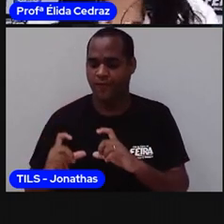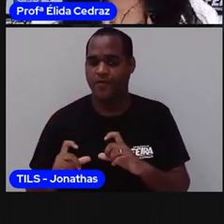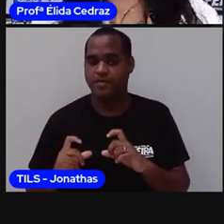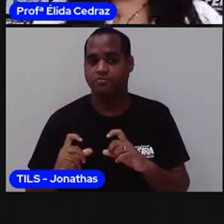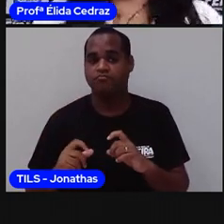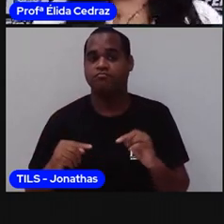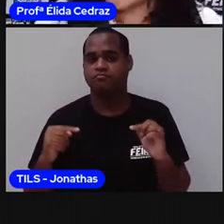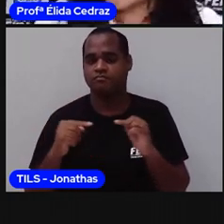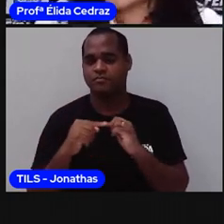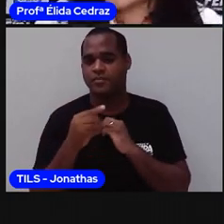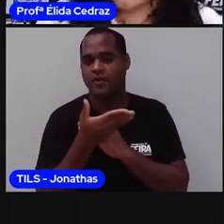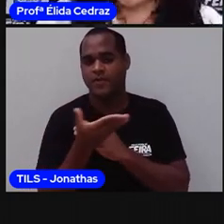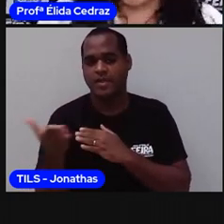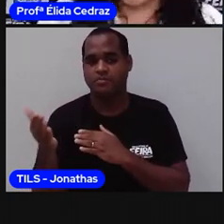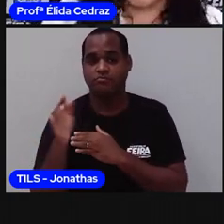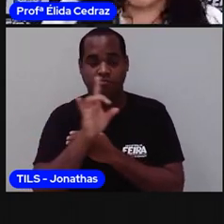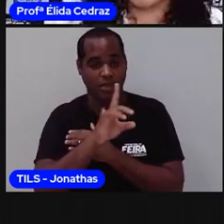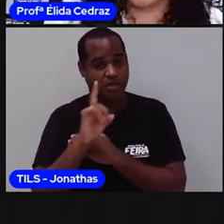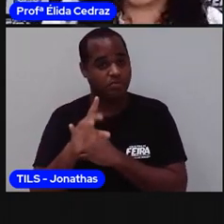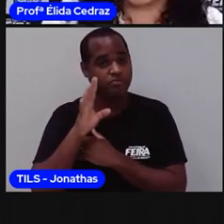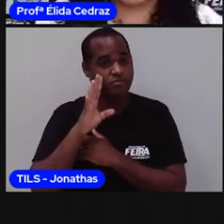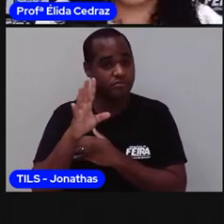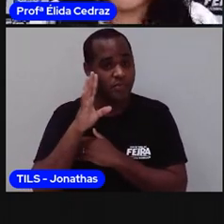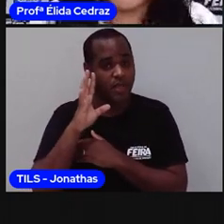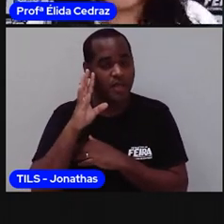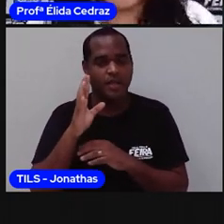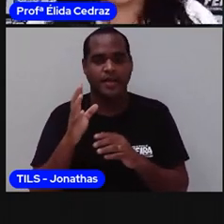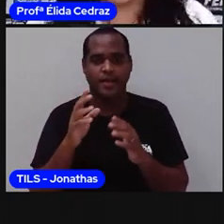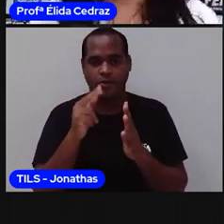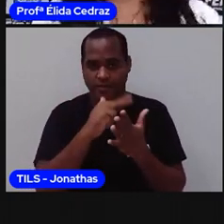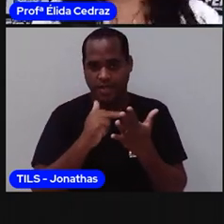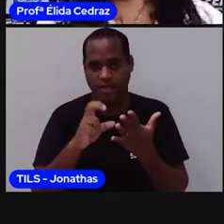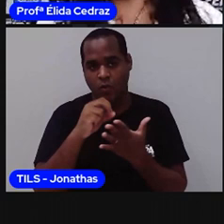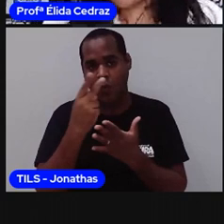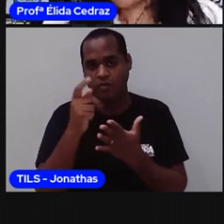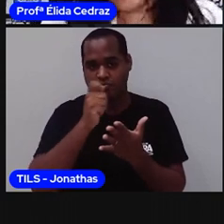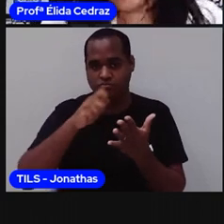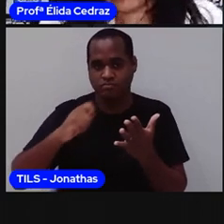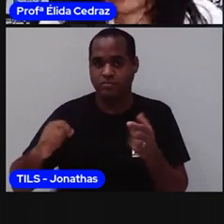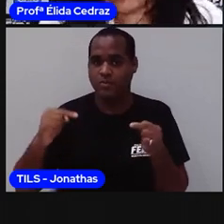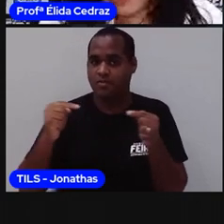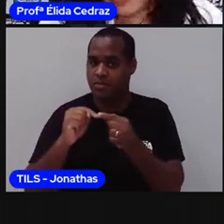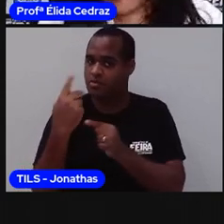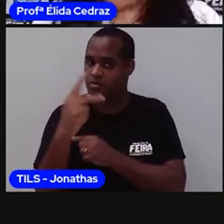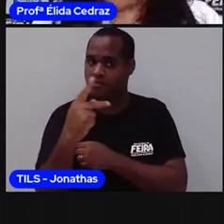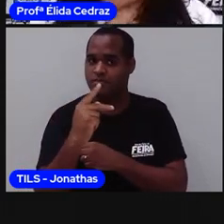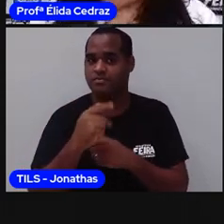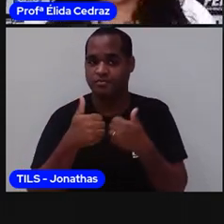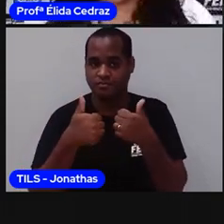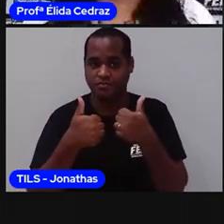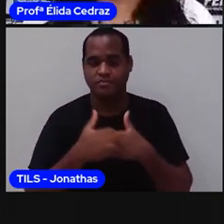Se você está desenhando ou escrevendo, ela vai começar por você.